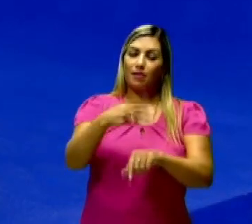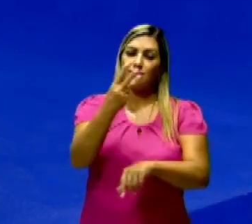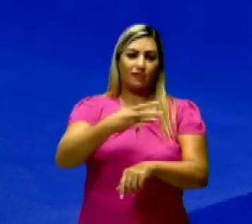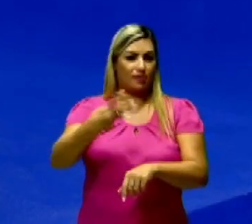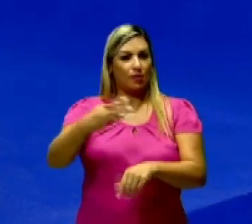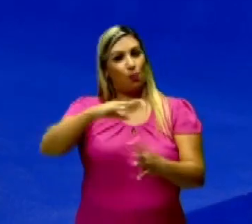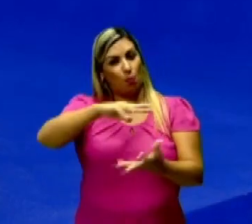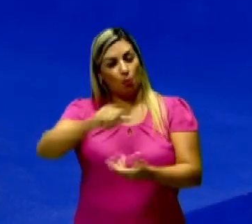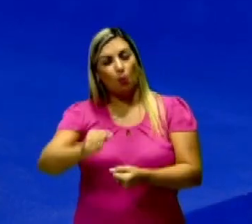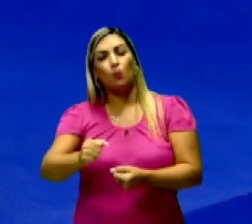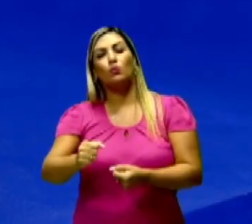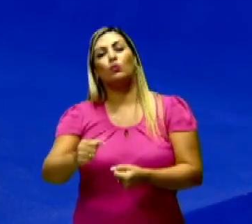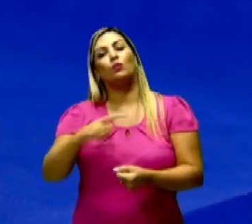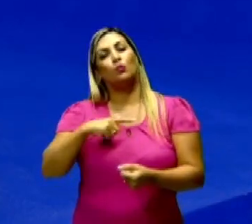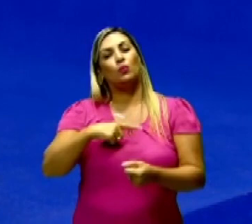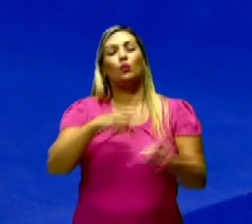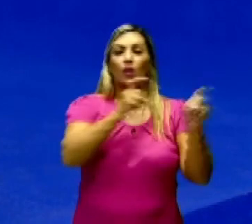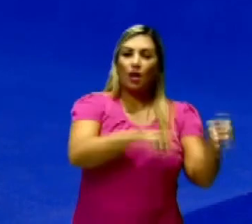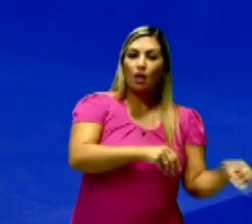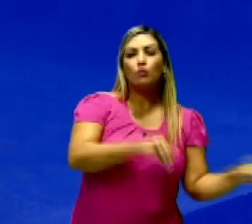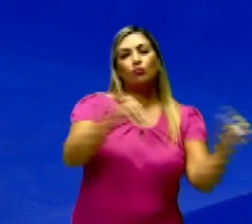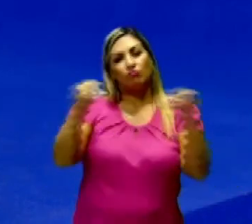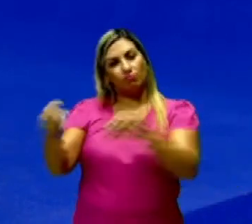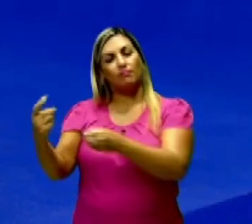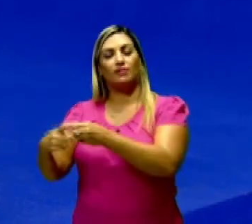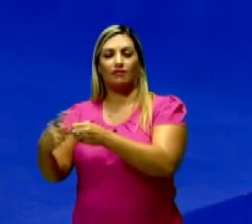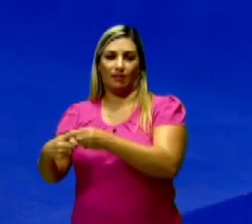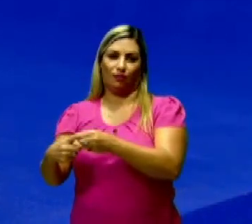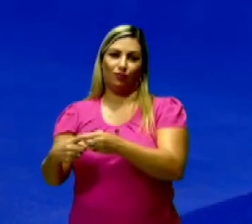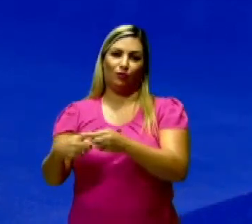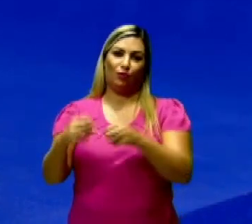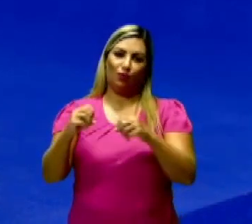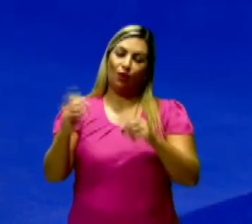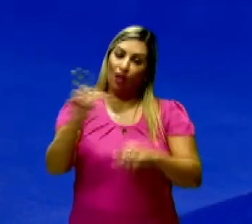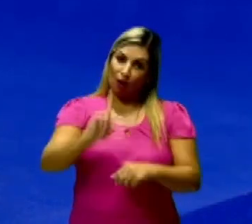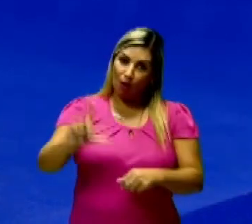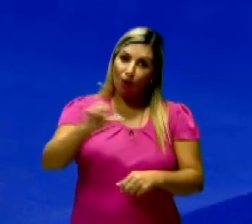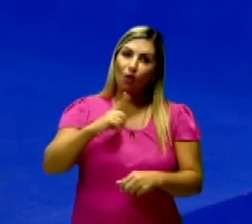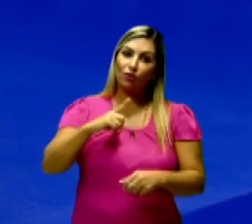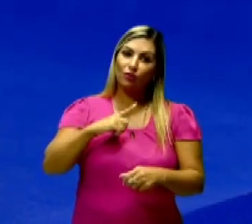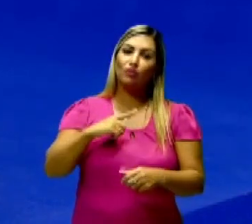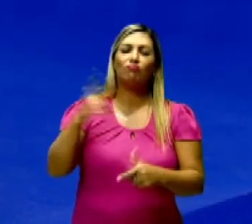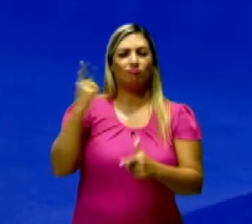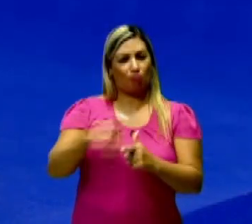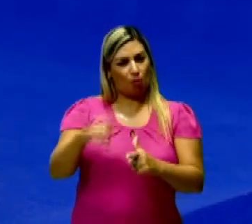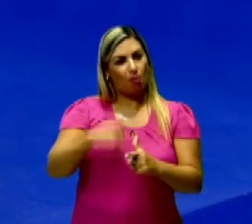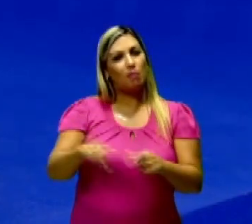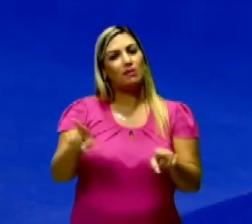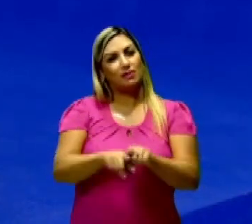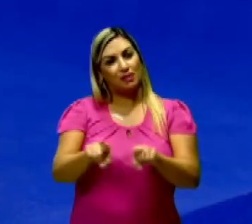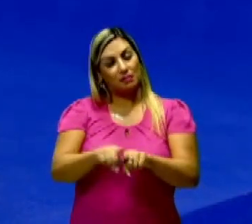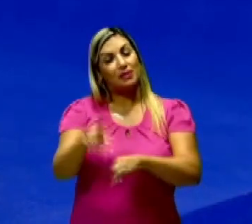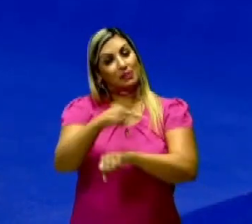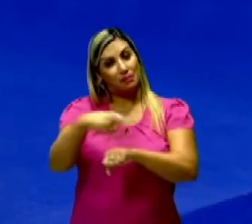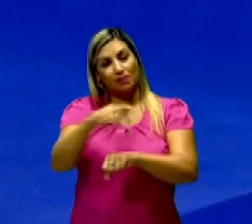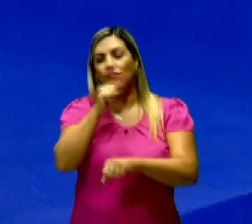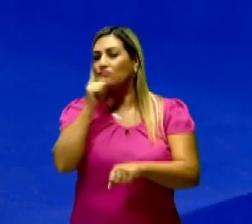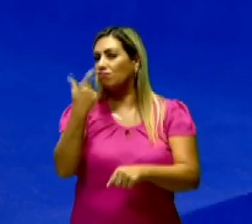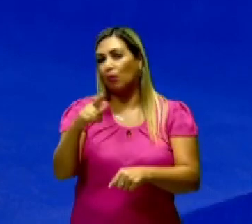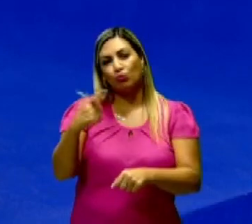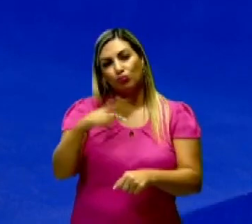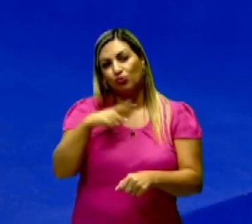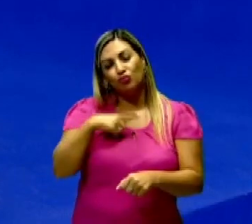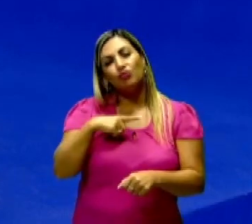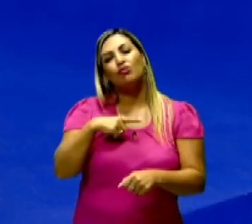terceiro mundo, ou subdesenvolvido, saindo do campo e indo para a cidade. É claro que trazendo consequências também, porque esses países não tinham